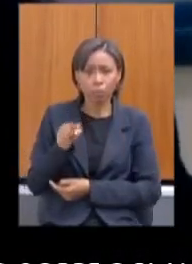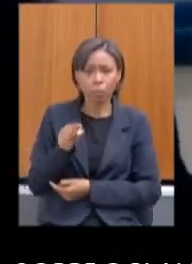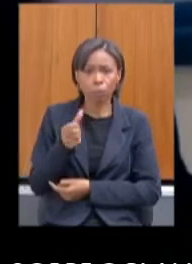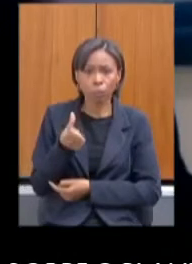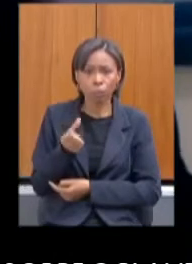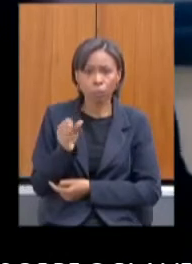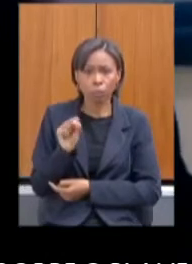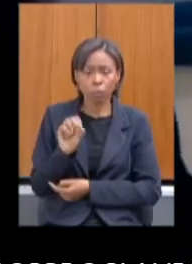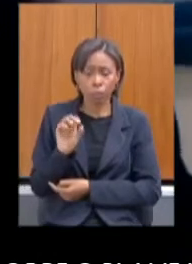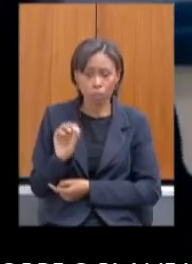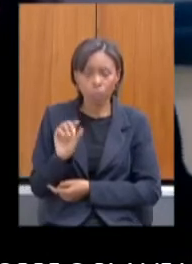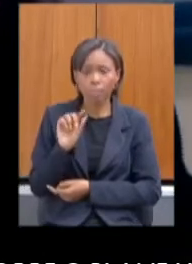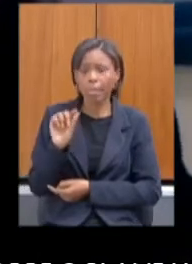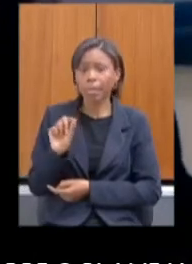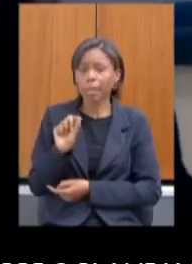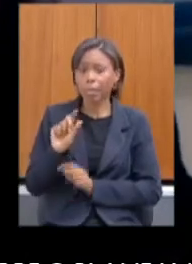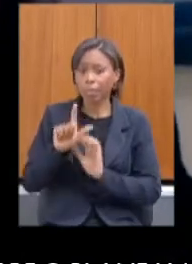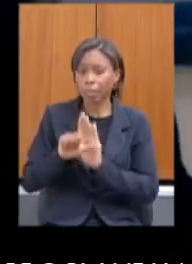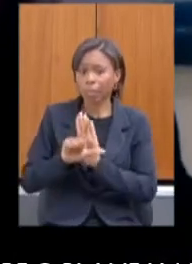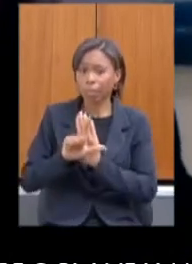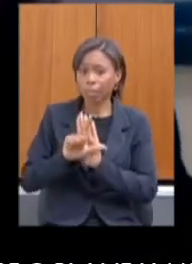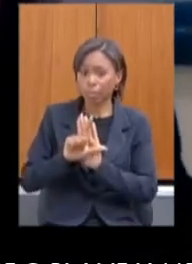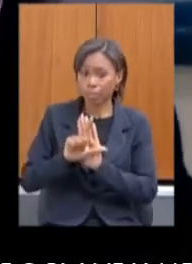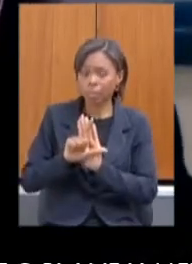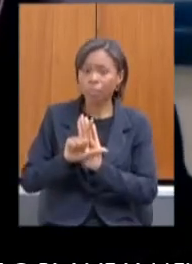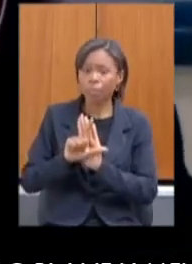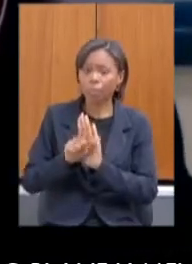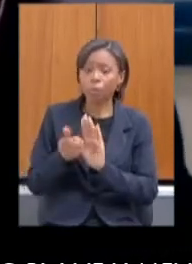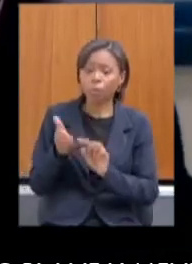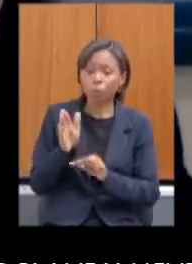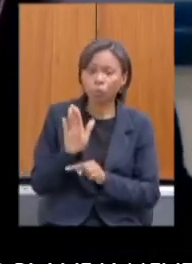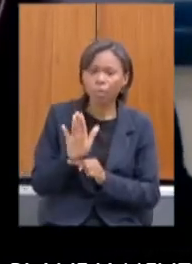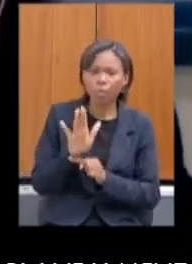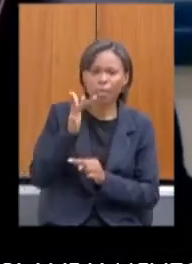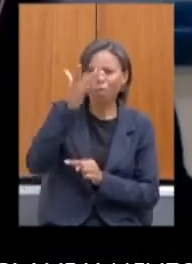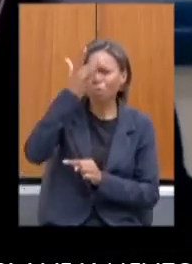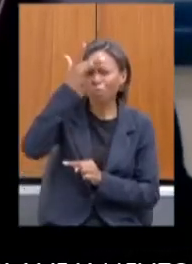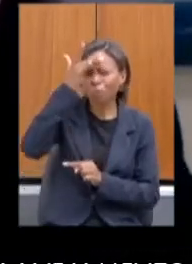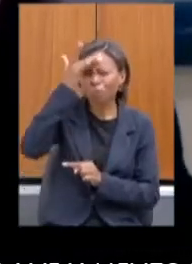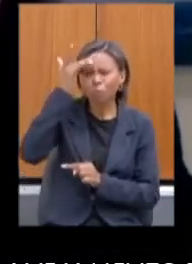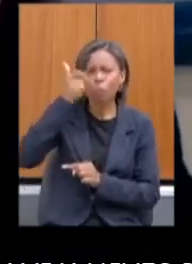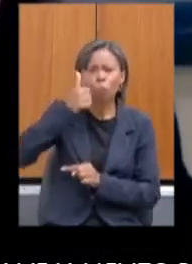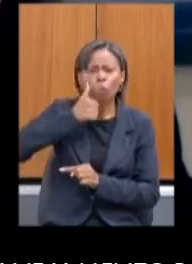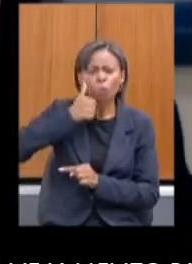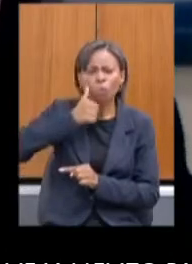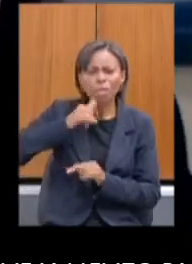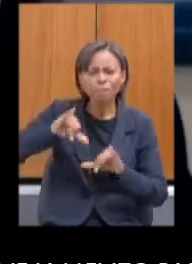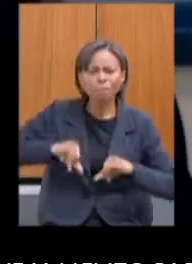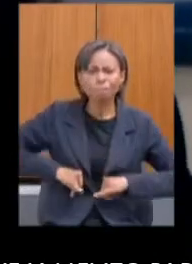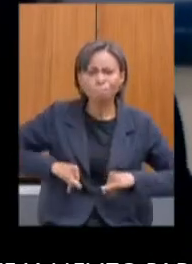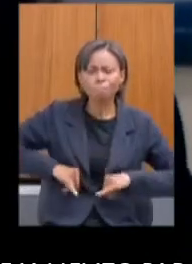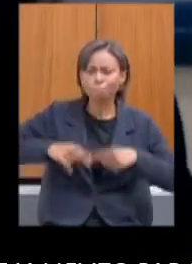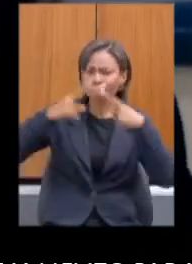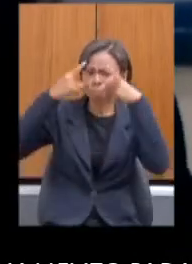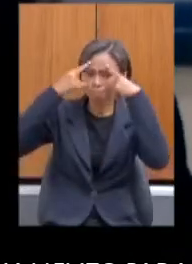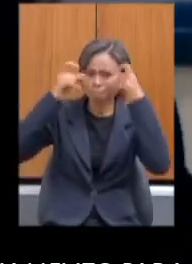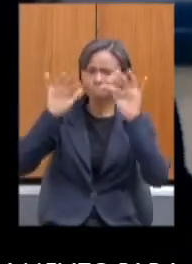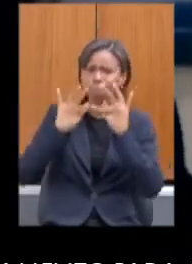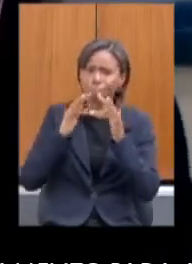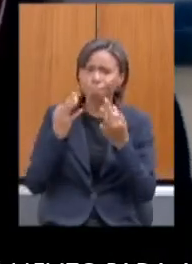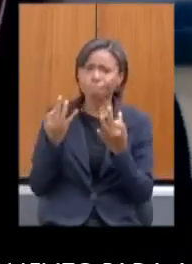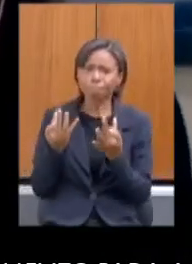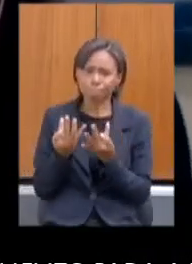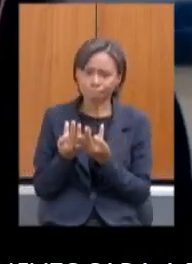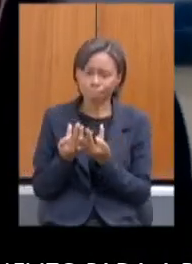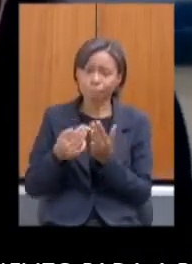busca implementar o Banco de Empregos para Mulheres Vítimas de Violência Doméstica aqui no Estado, uma legislação que surge um